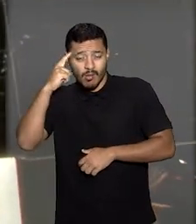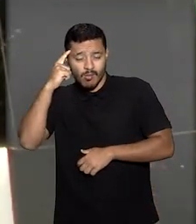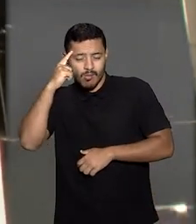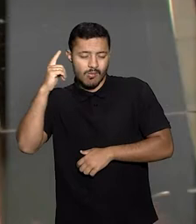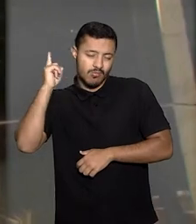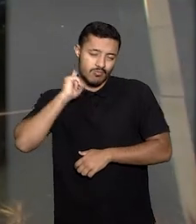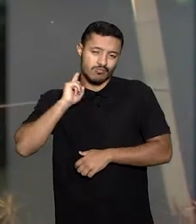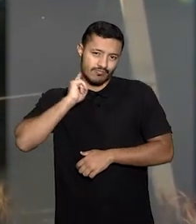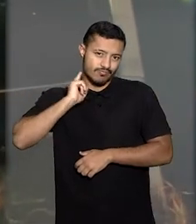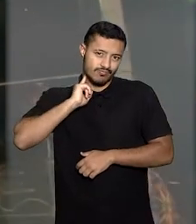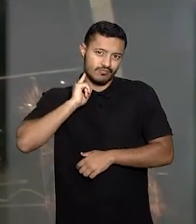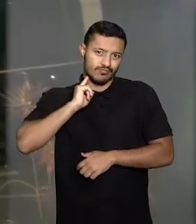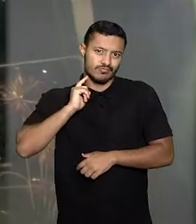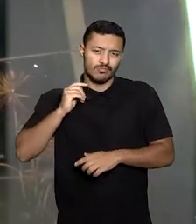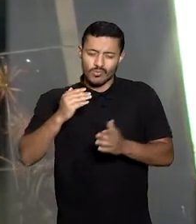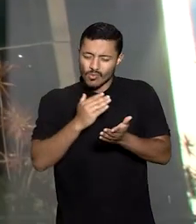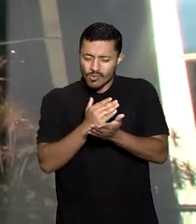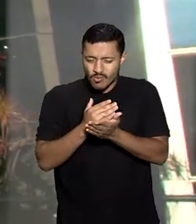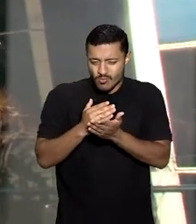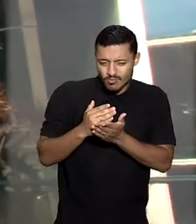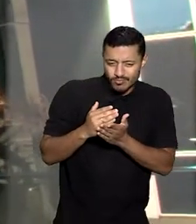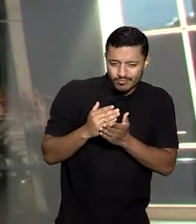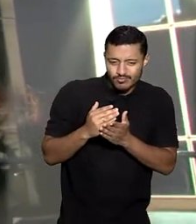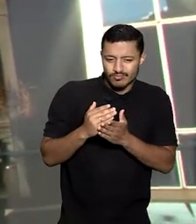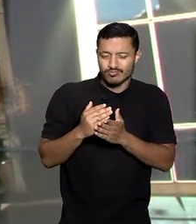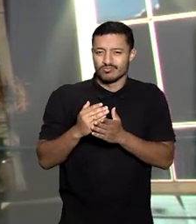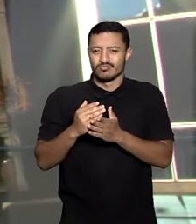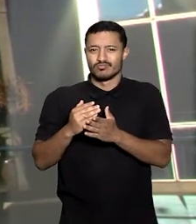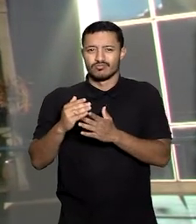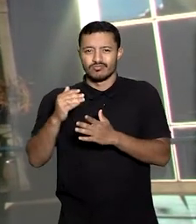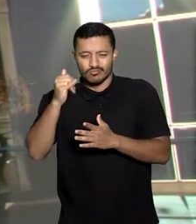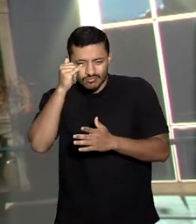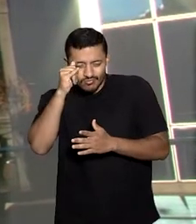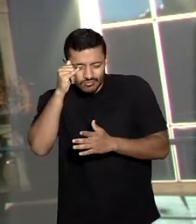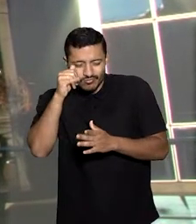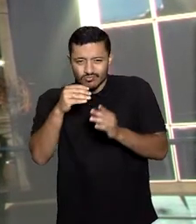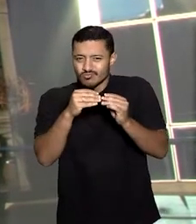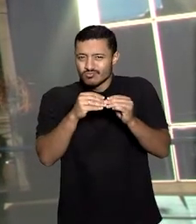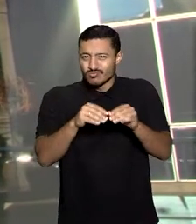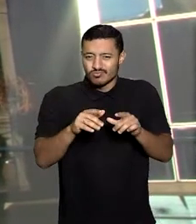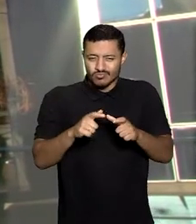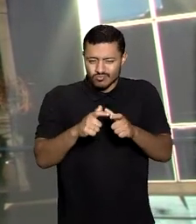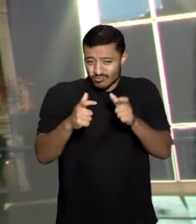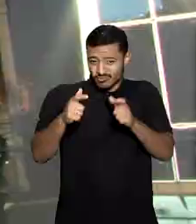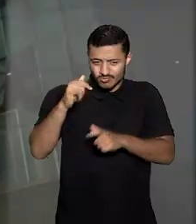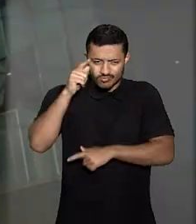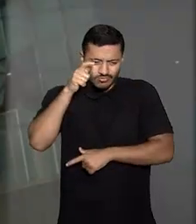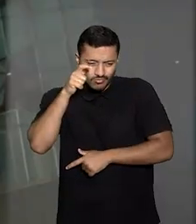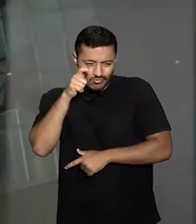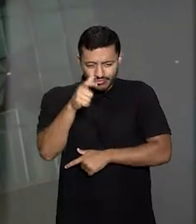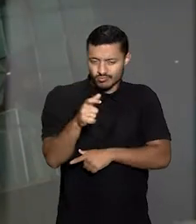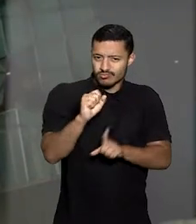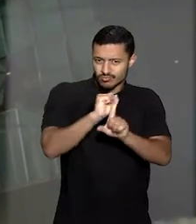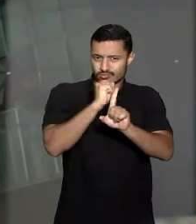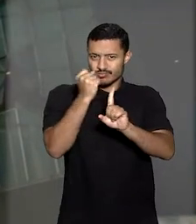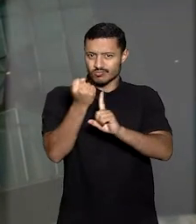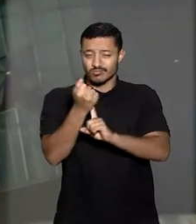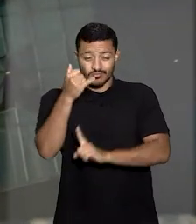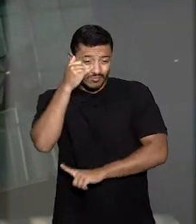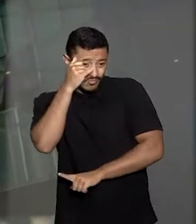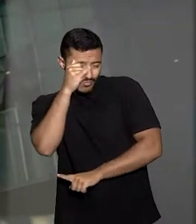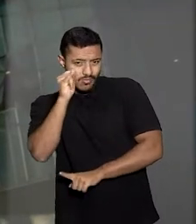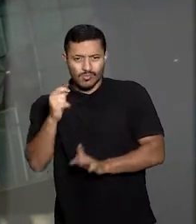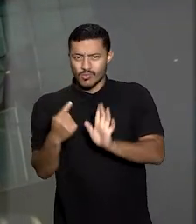de Minas criou entraves para a execução normal de um serviço público de grande interesse social, impedindo que fosse